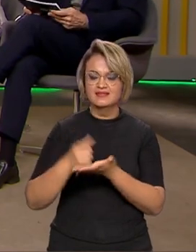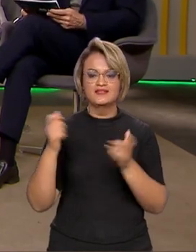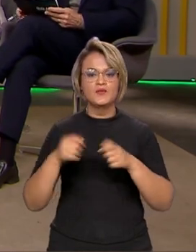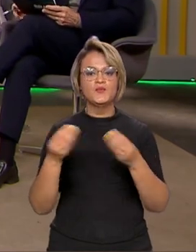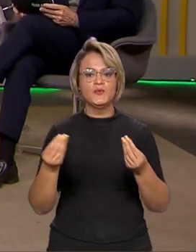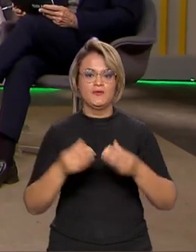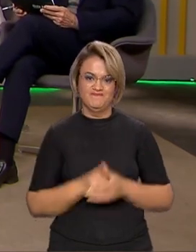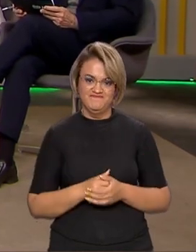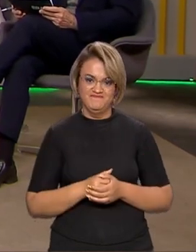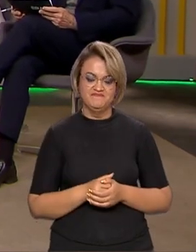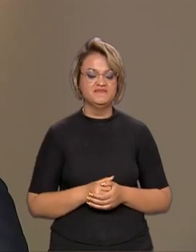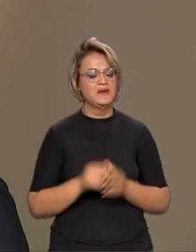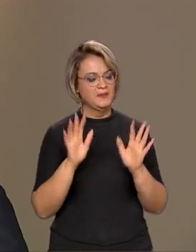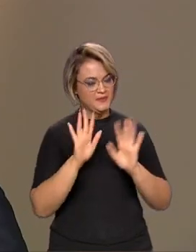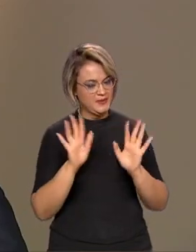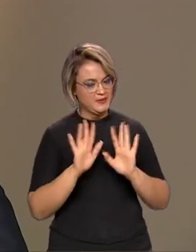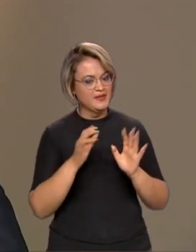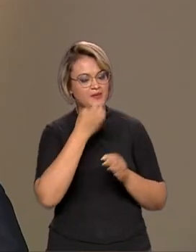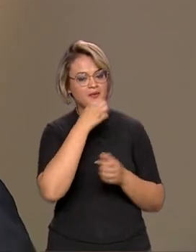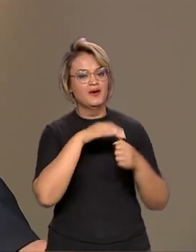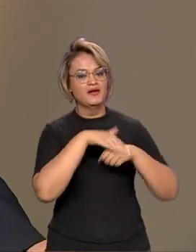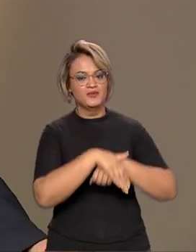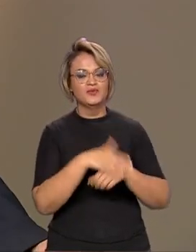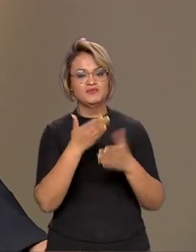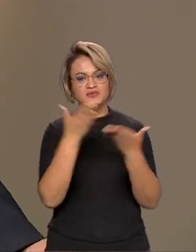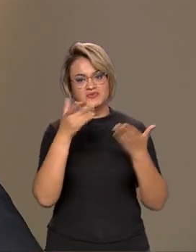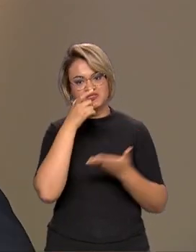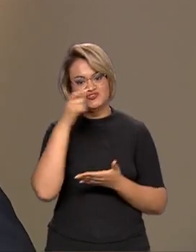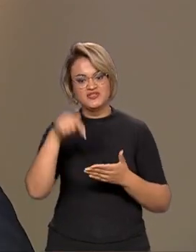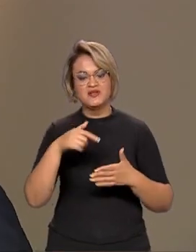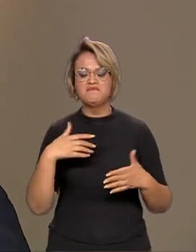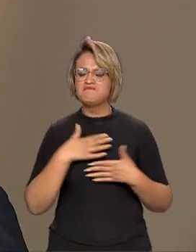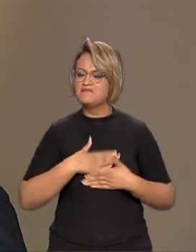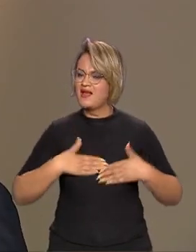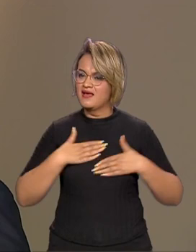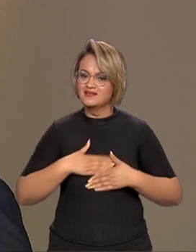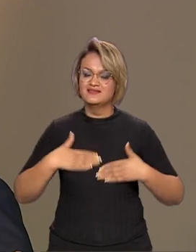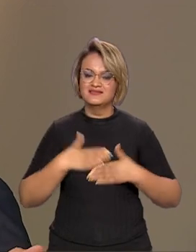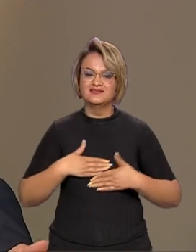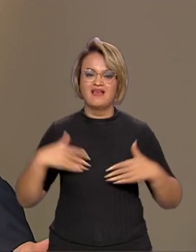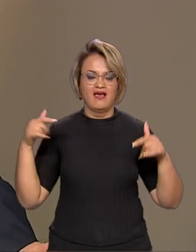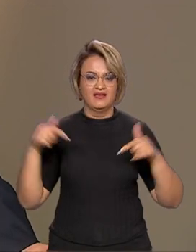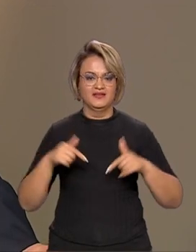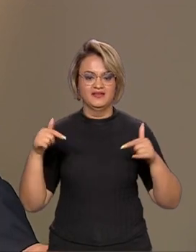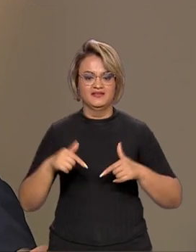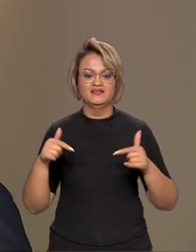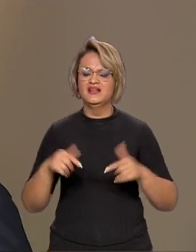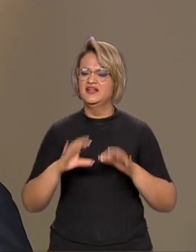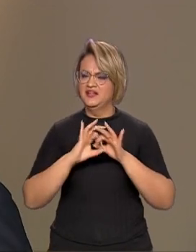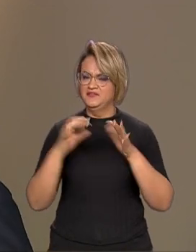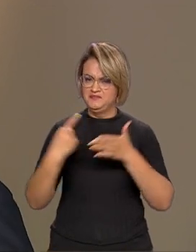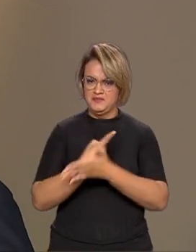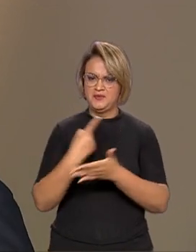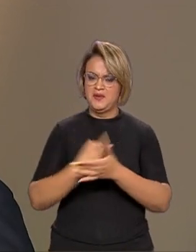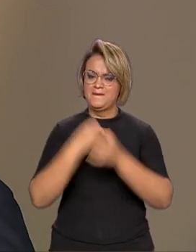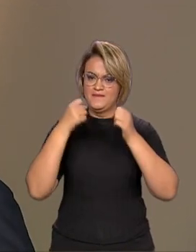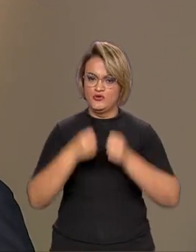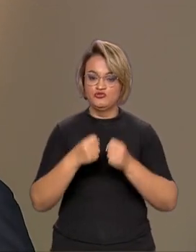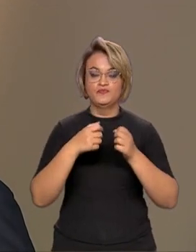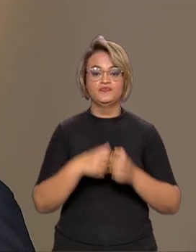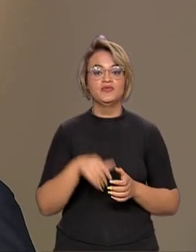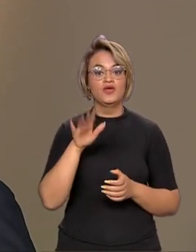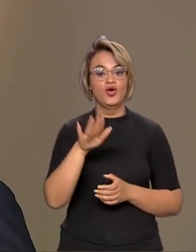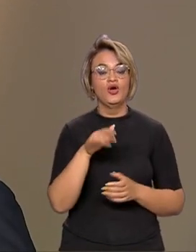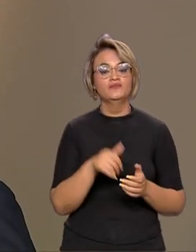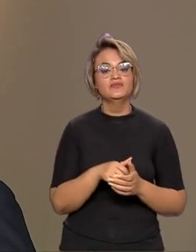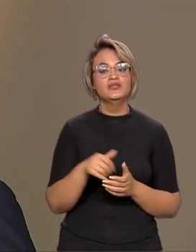meus cumprimentos, meu boa noite aos telespectadores. Um prazer enorme estar aqui e sempre à disposição. Veja, são